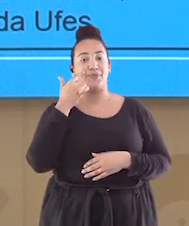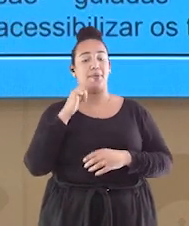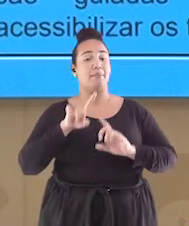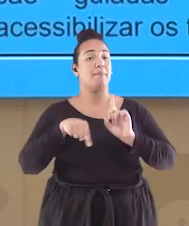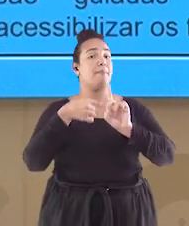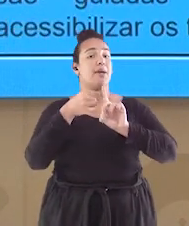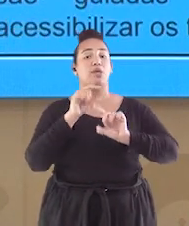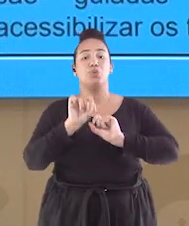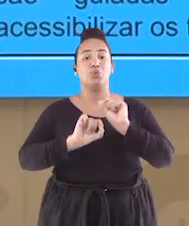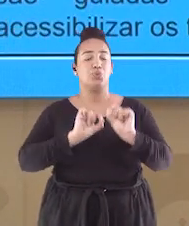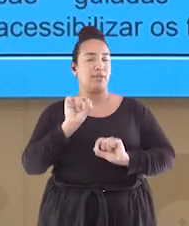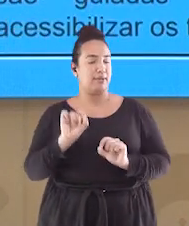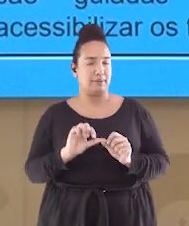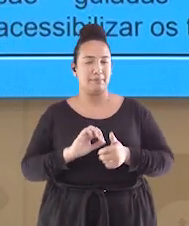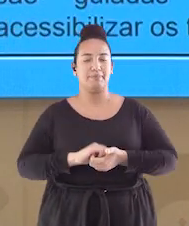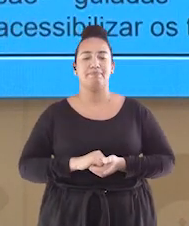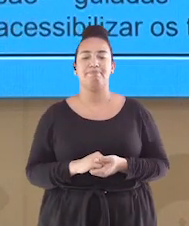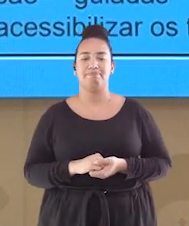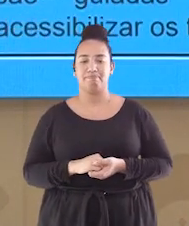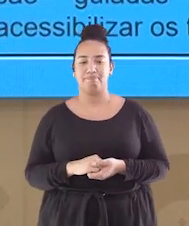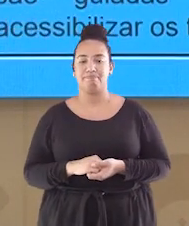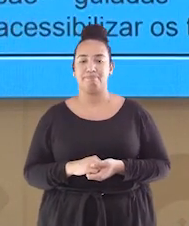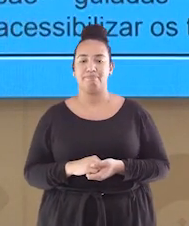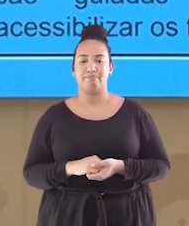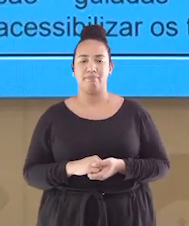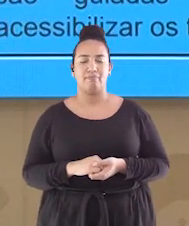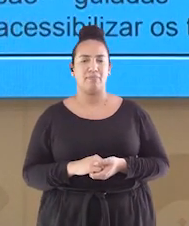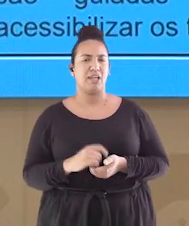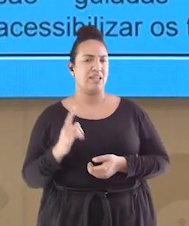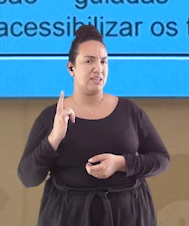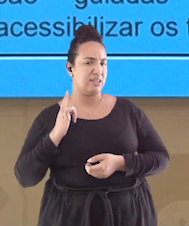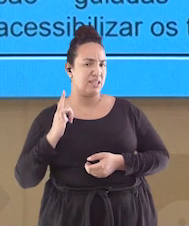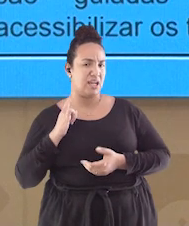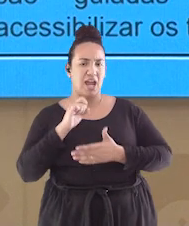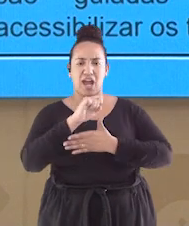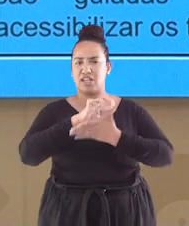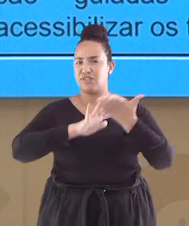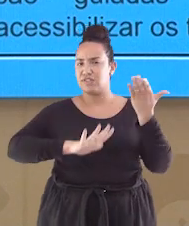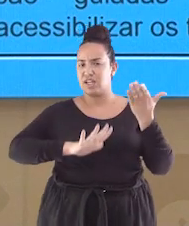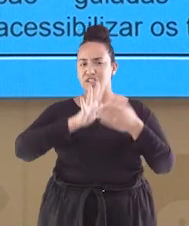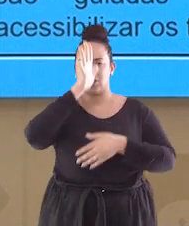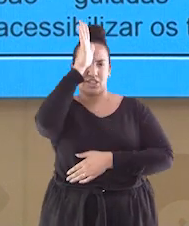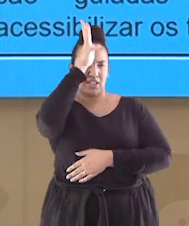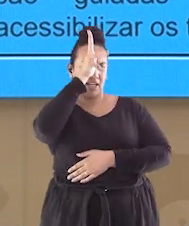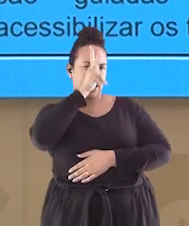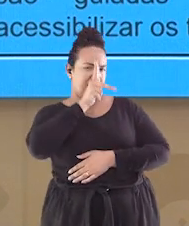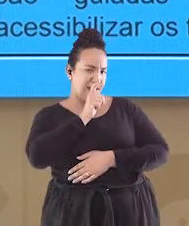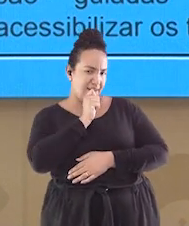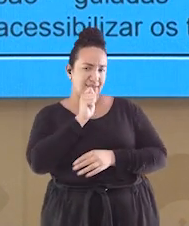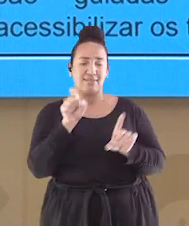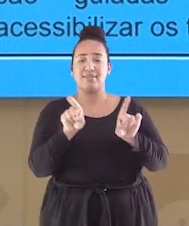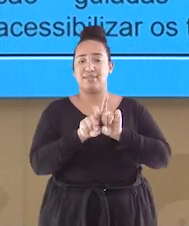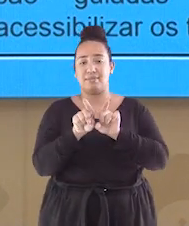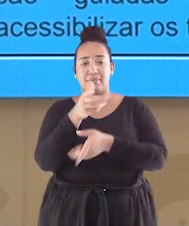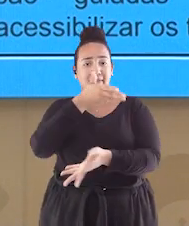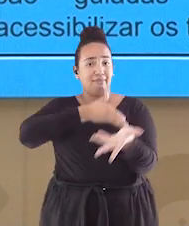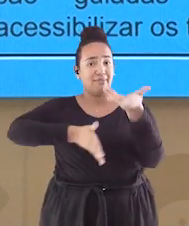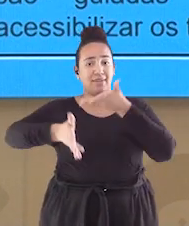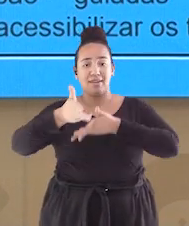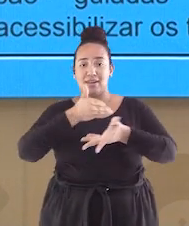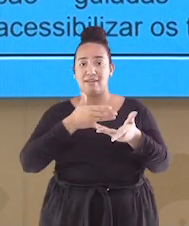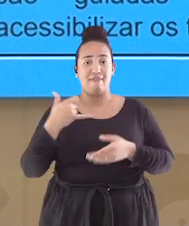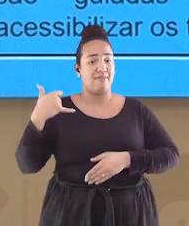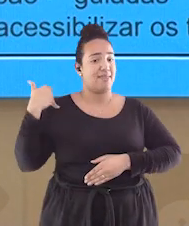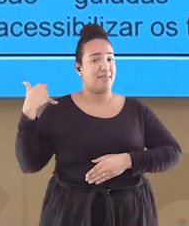notícia. Com atividades gratuitas, lúdicas e interativas para todas as